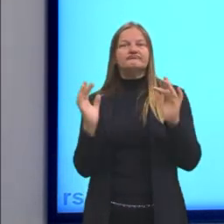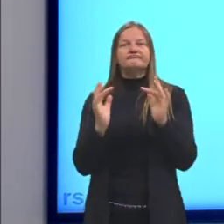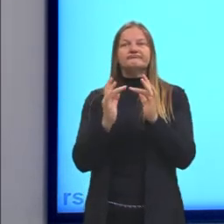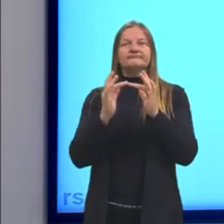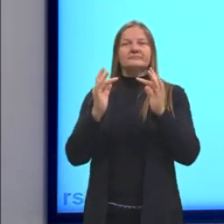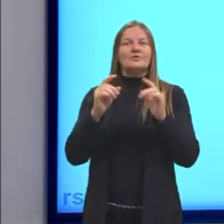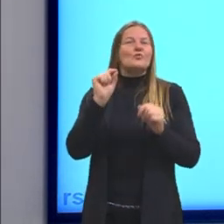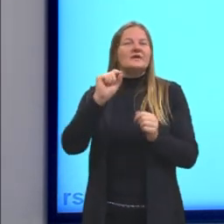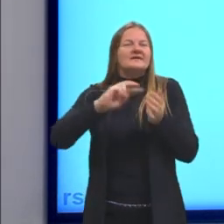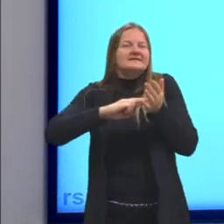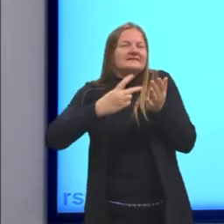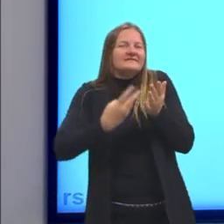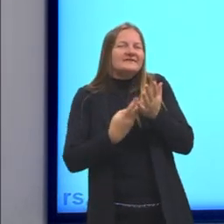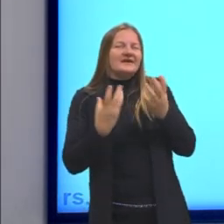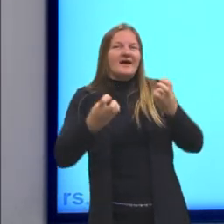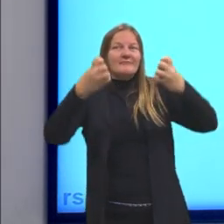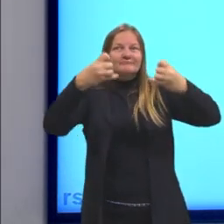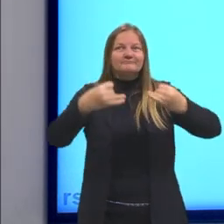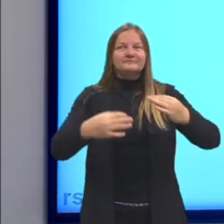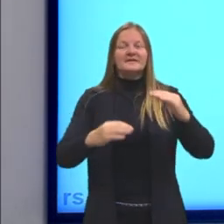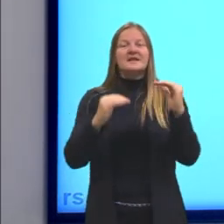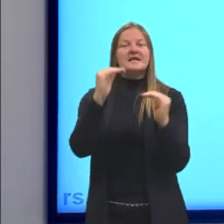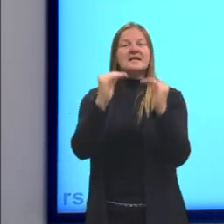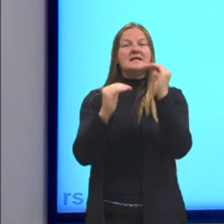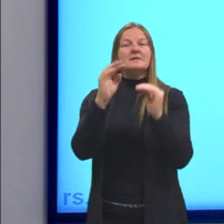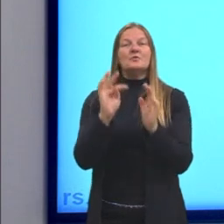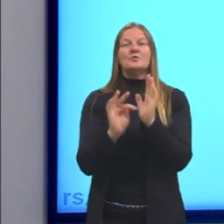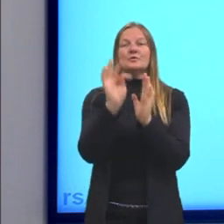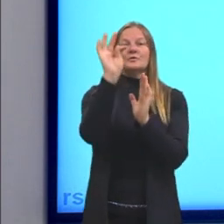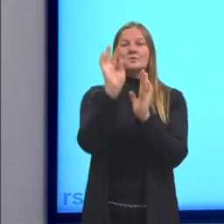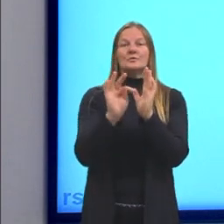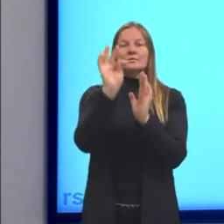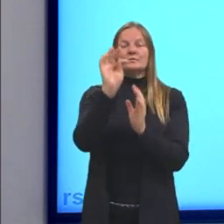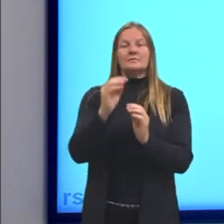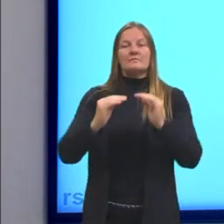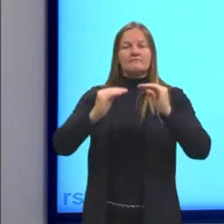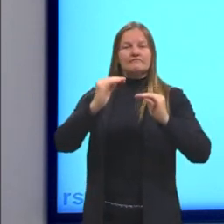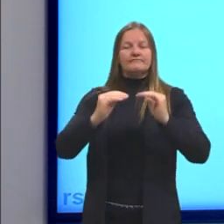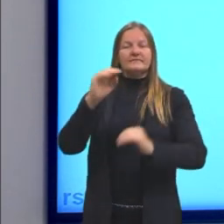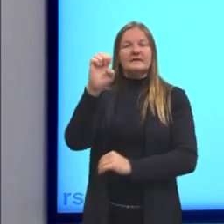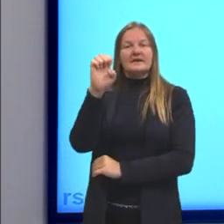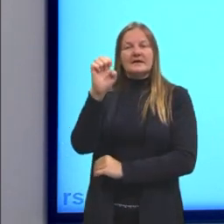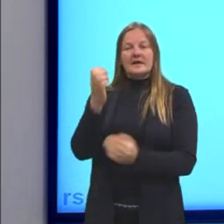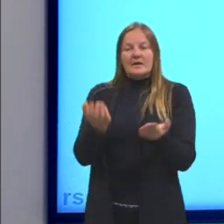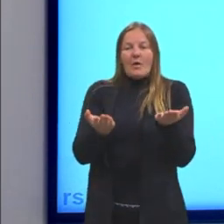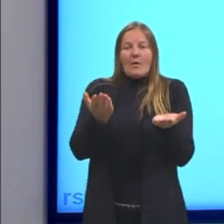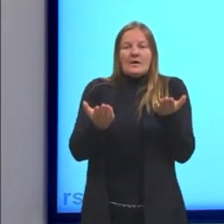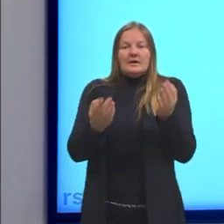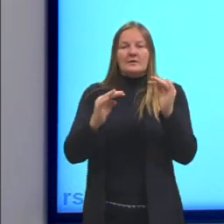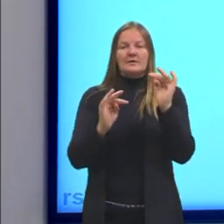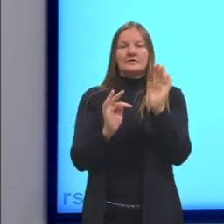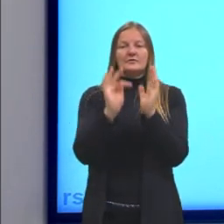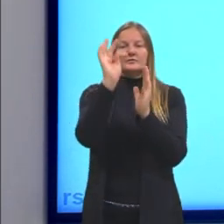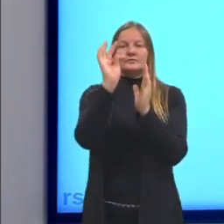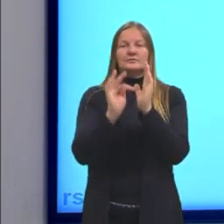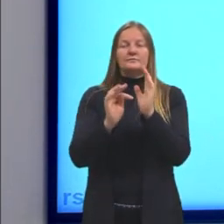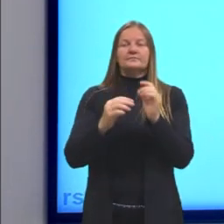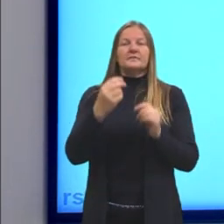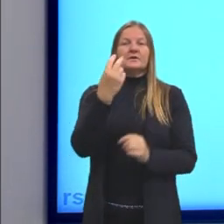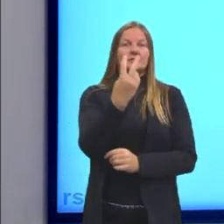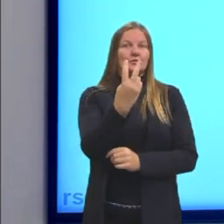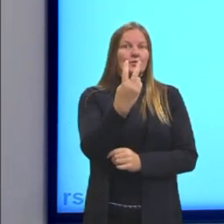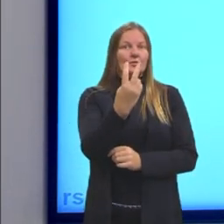O isso quer dizer? Equilíbrio térmico. Aqui a gente vai introduzir já um conceito. Quer dizer que quando eu tenho dois